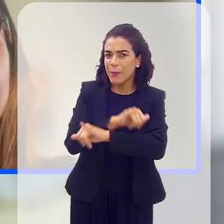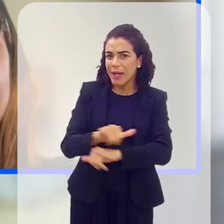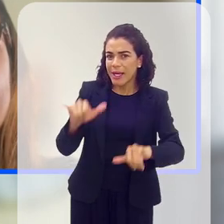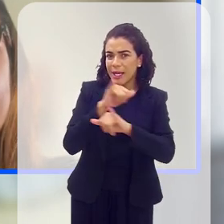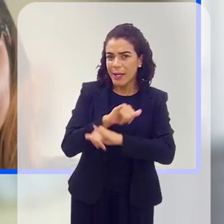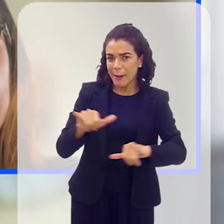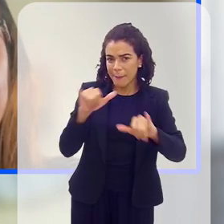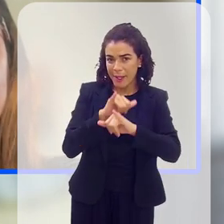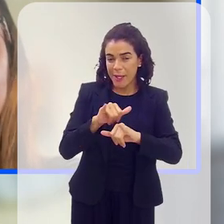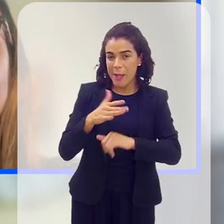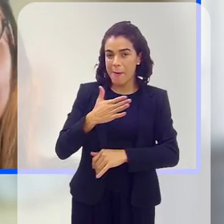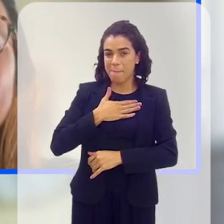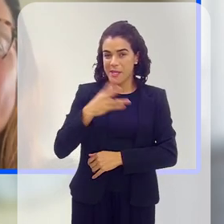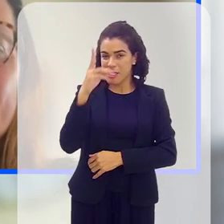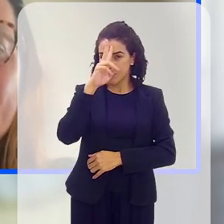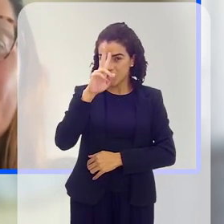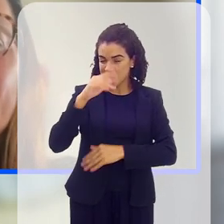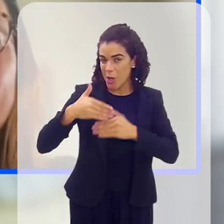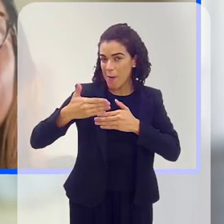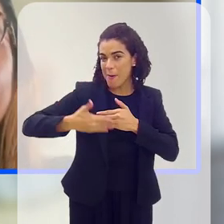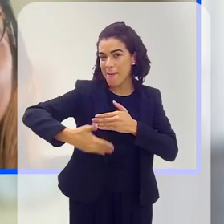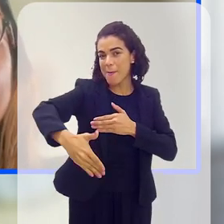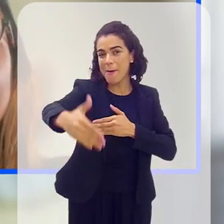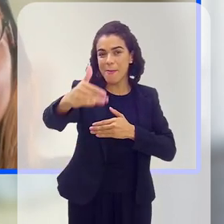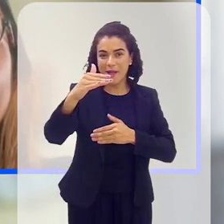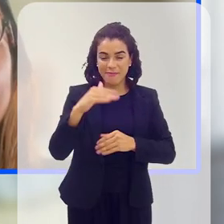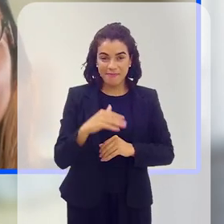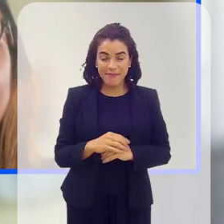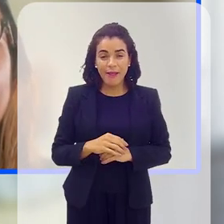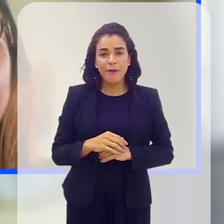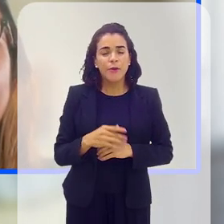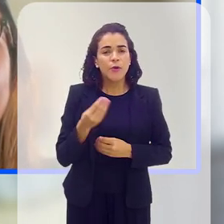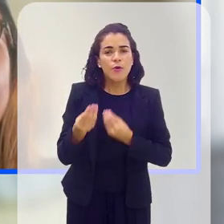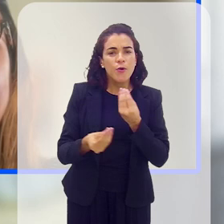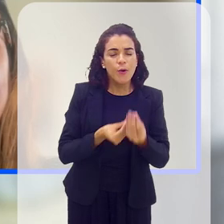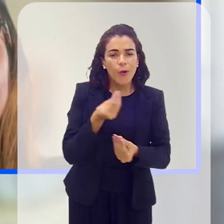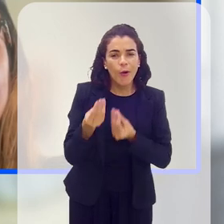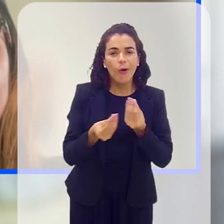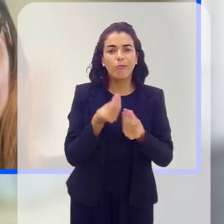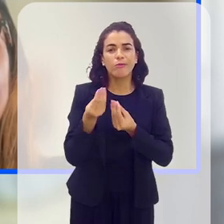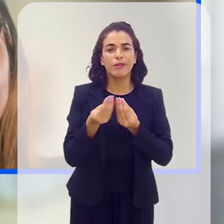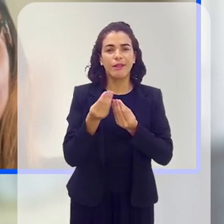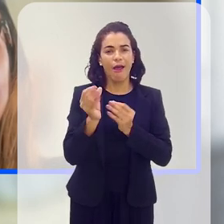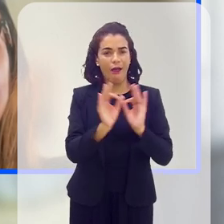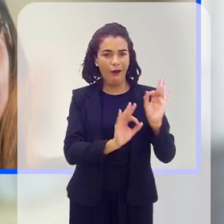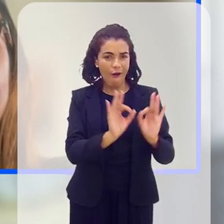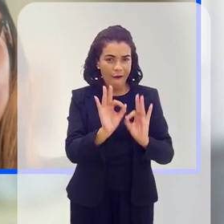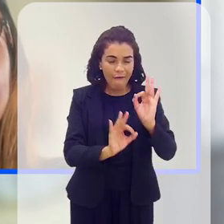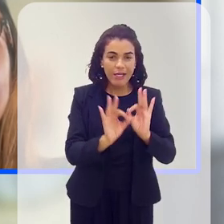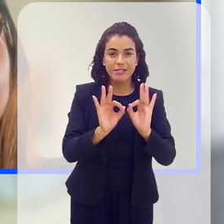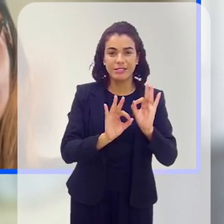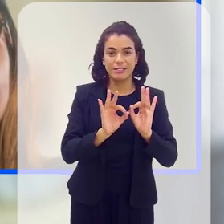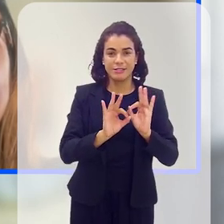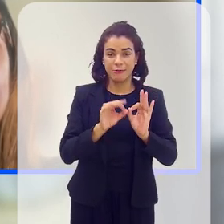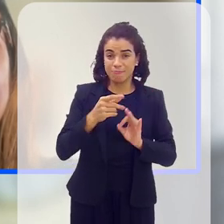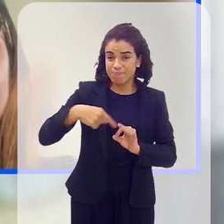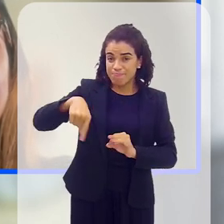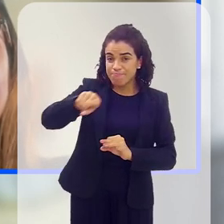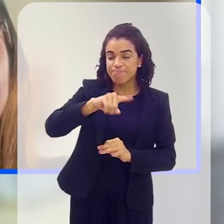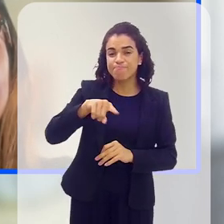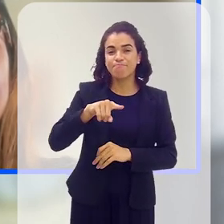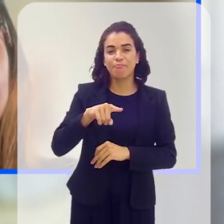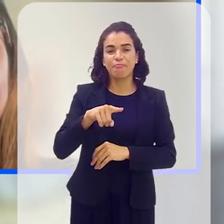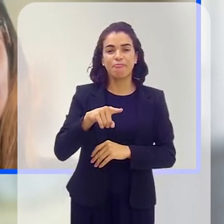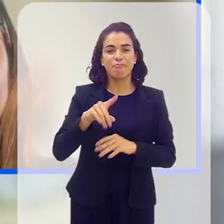a campanha Minha História Vai Além. Eu queria que você explicasse, então, como que está aí essa organização de vocês para chamar atenção